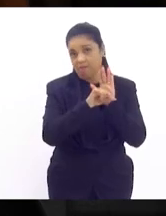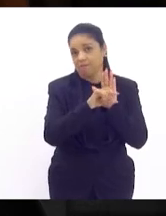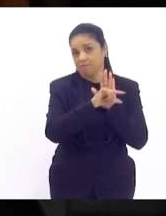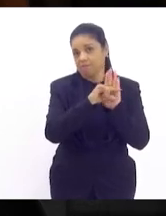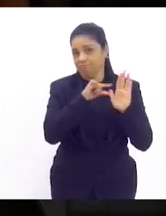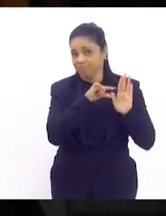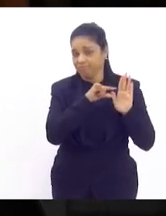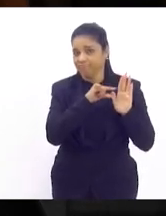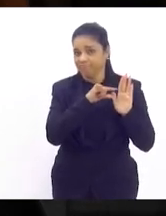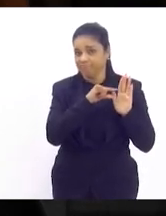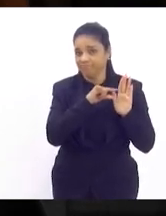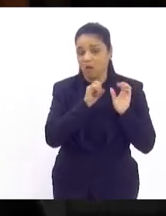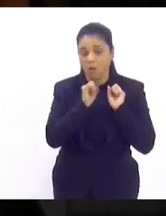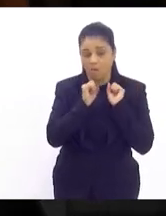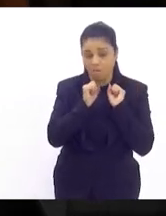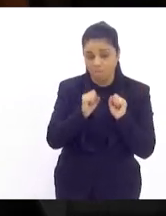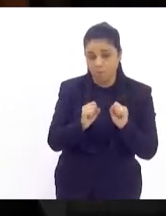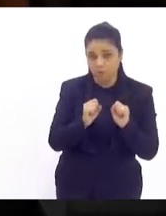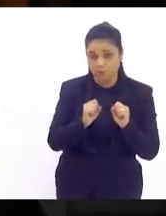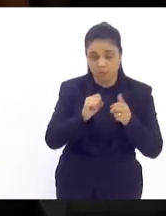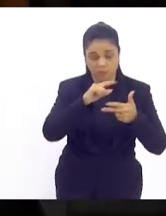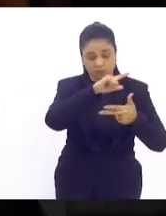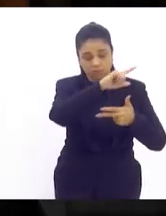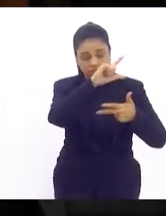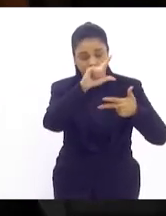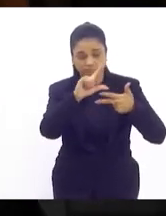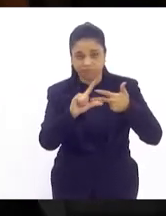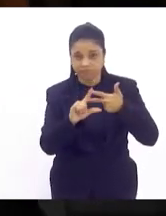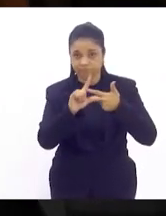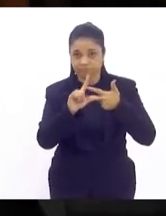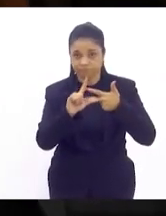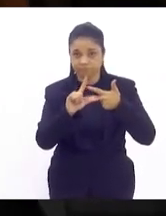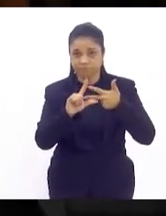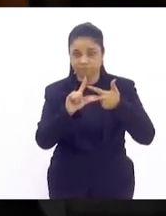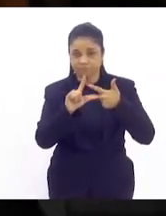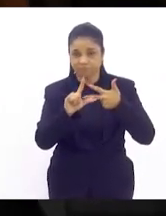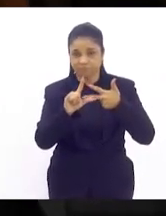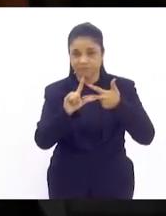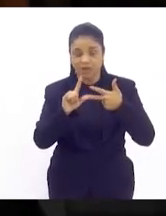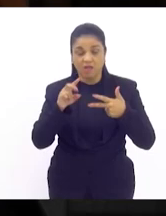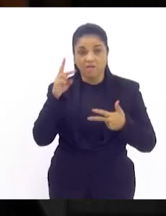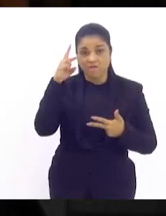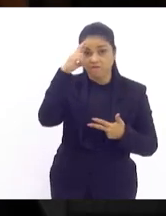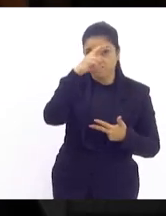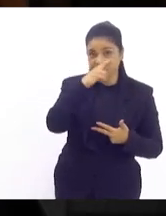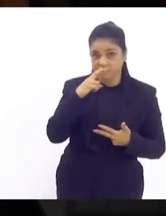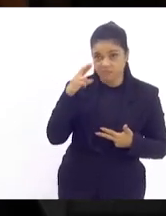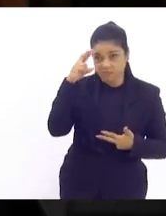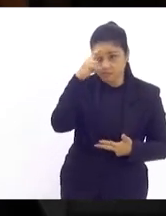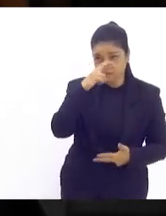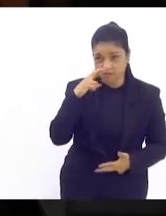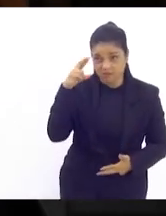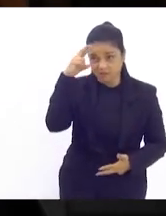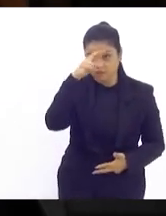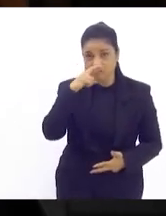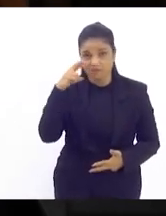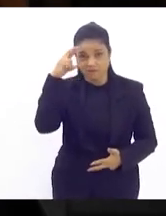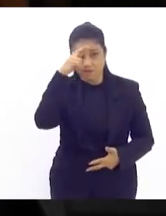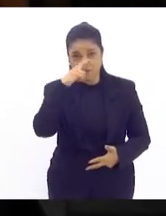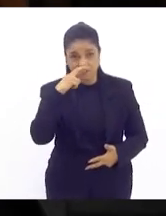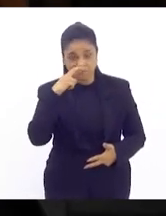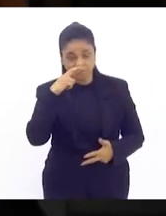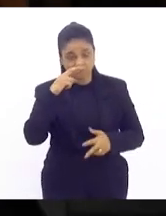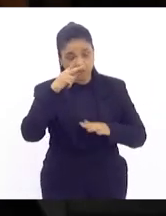o poder do legislativo de fiscalizar a si próprio